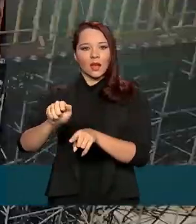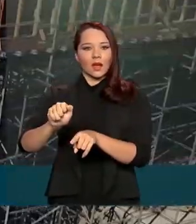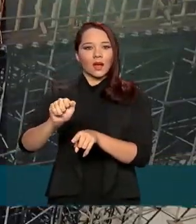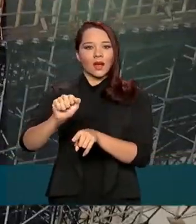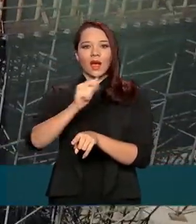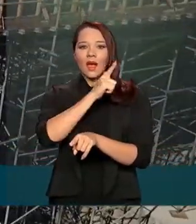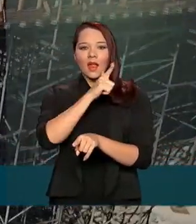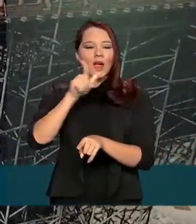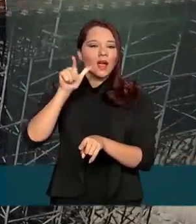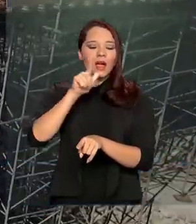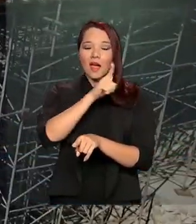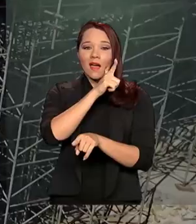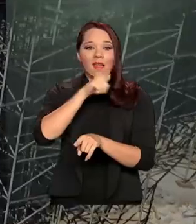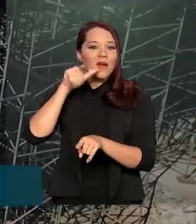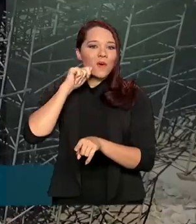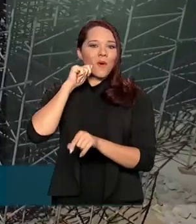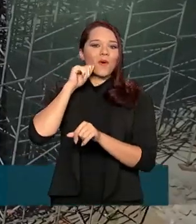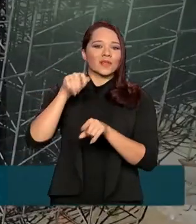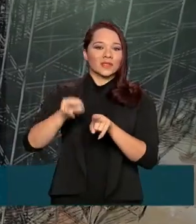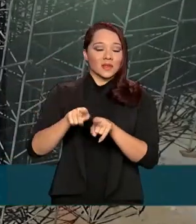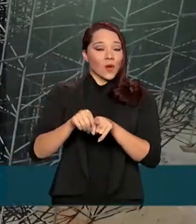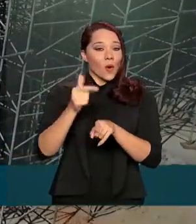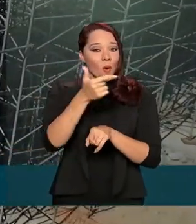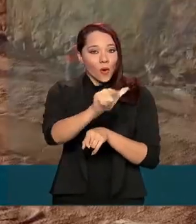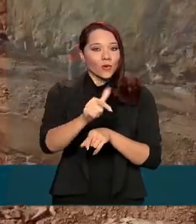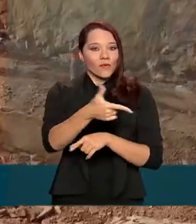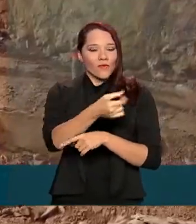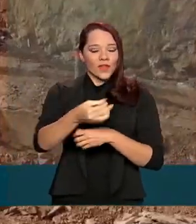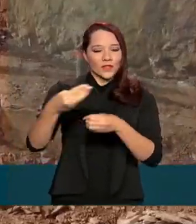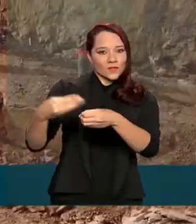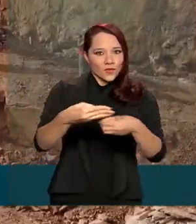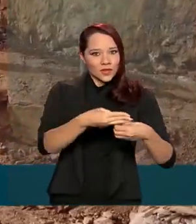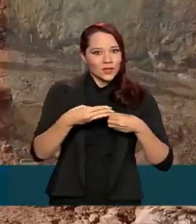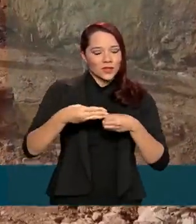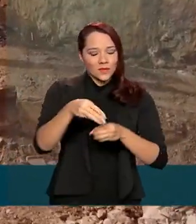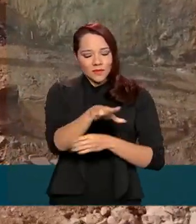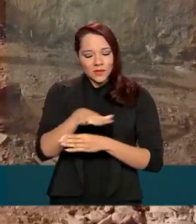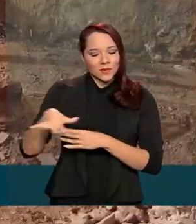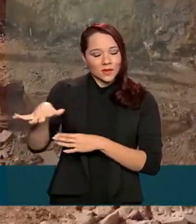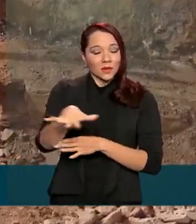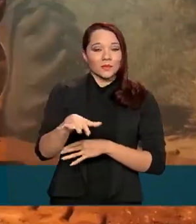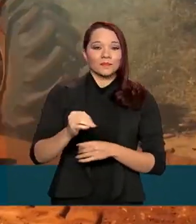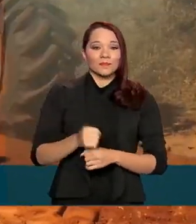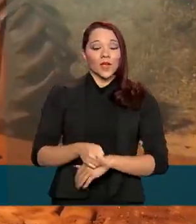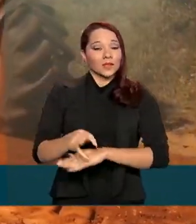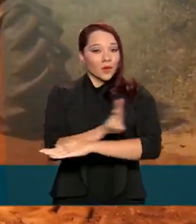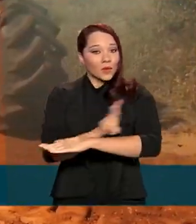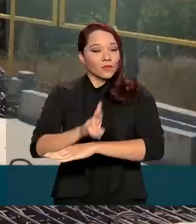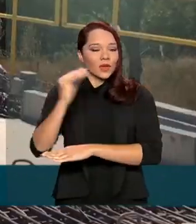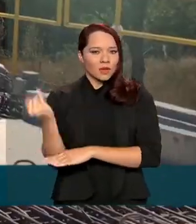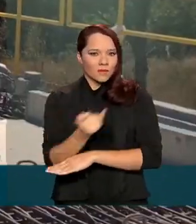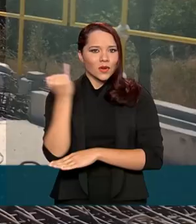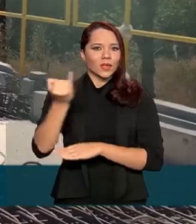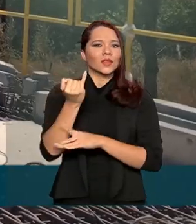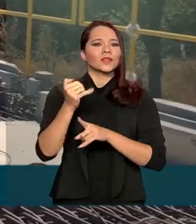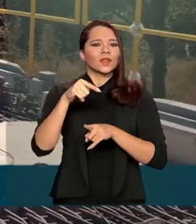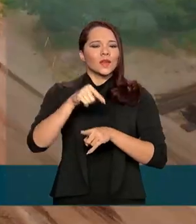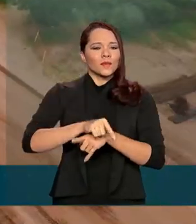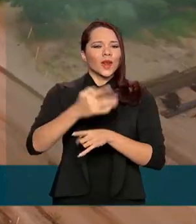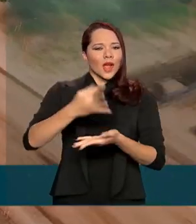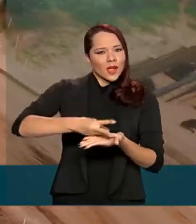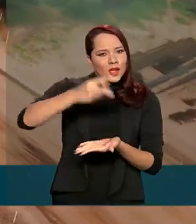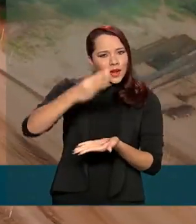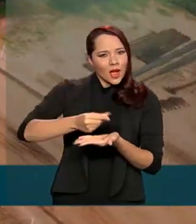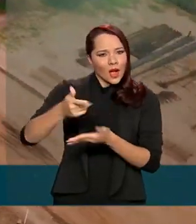abrangendo ainda outros 20 municípios em sua área de influência. A rodovia é fundamental para o escoamento da produção de